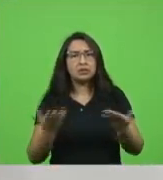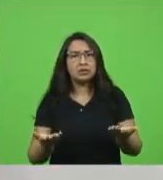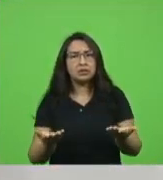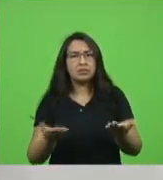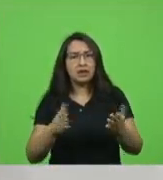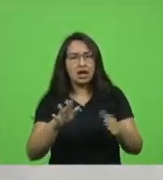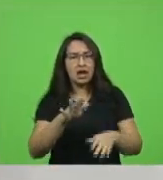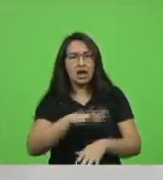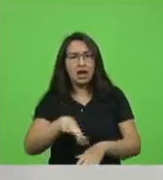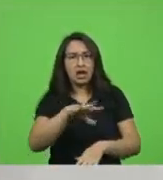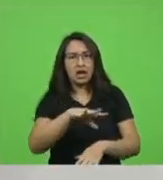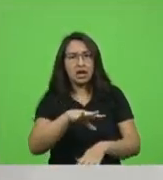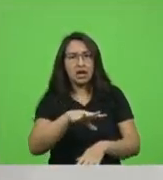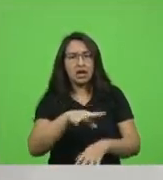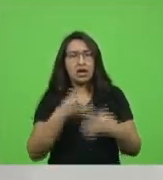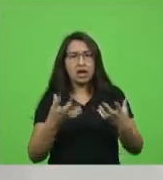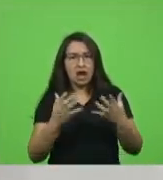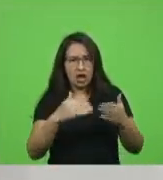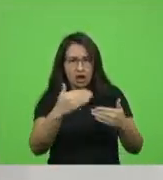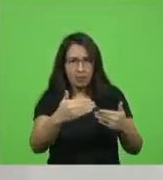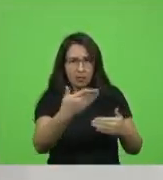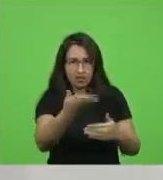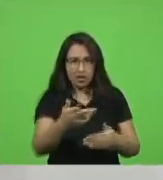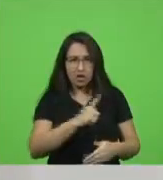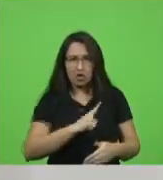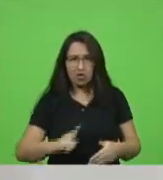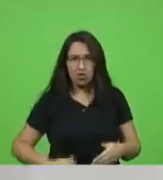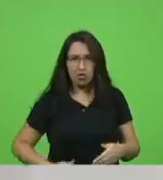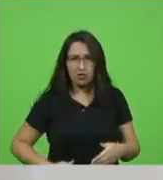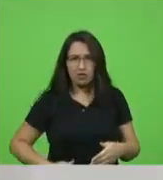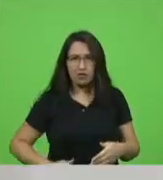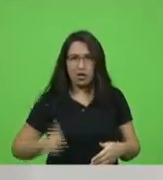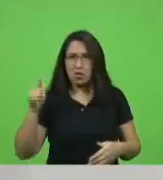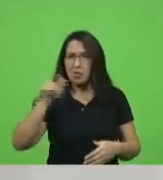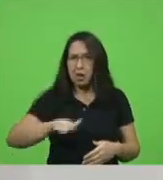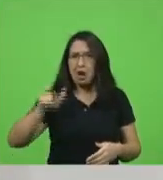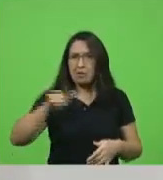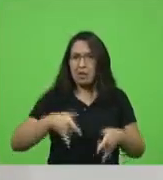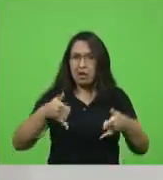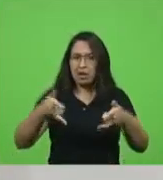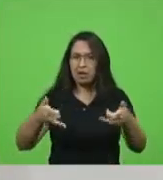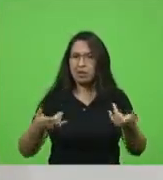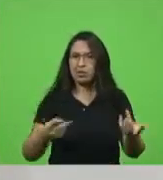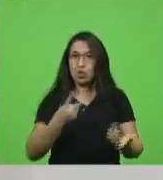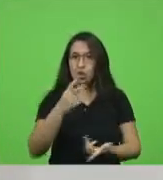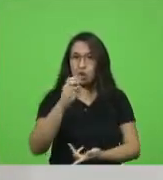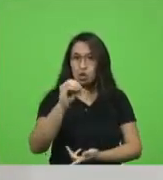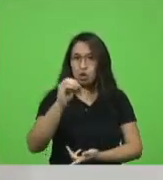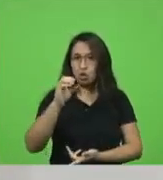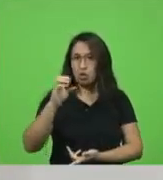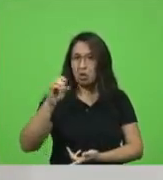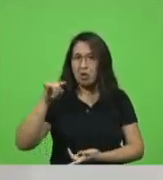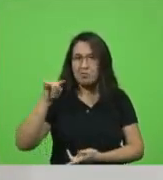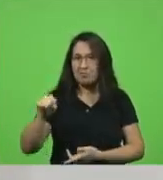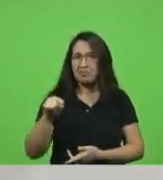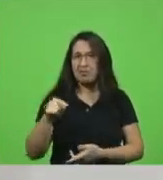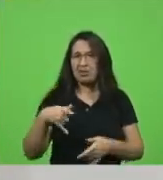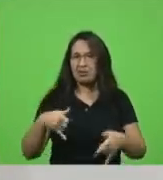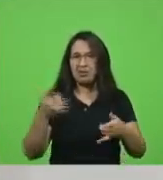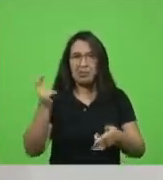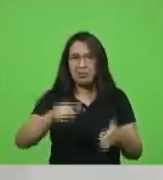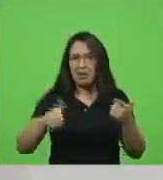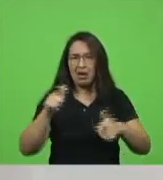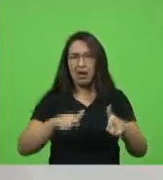setor público dê conta de tantos leitos pode por mil leitos dois mil leitos que não vai resolver o problema se a